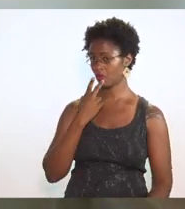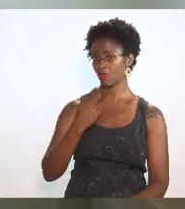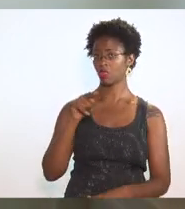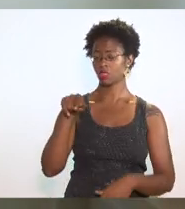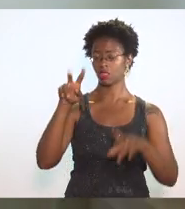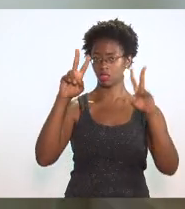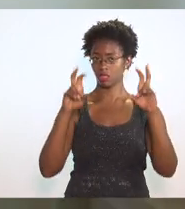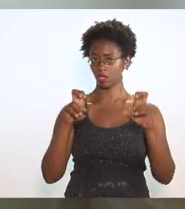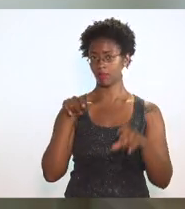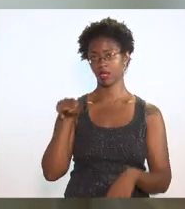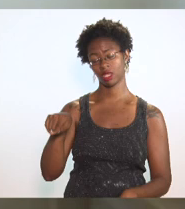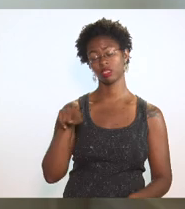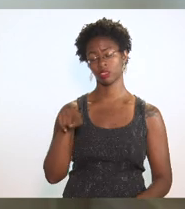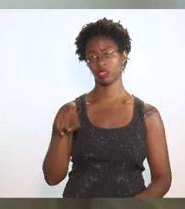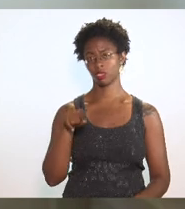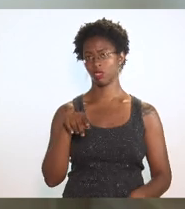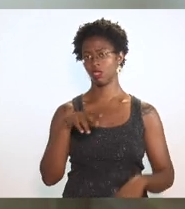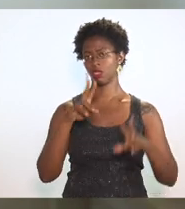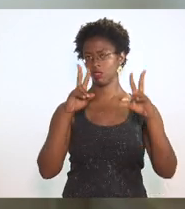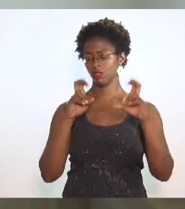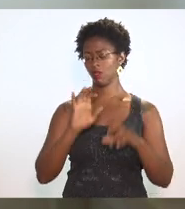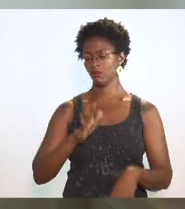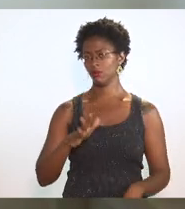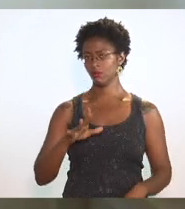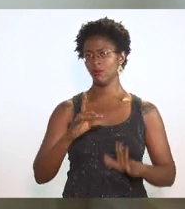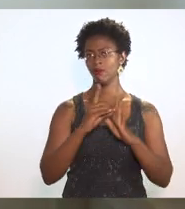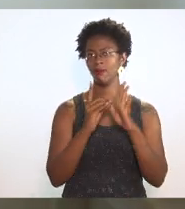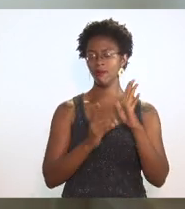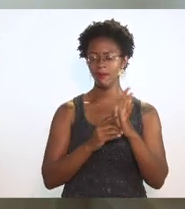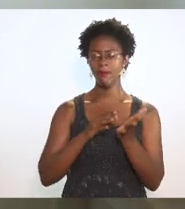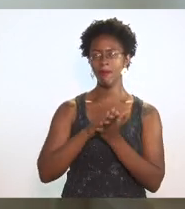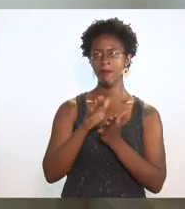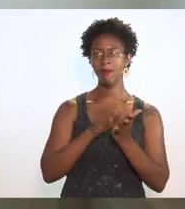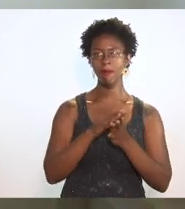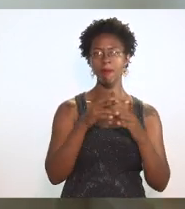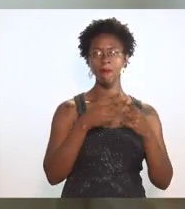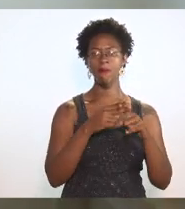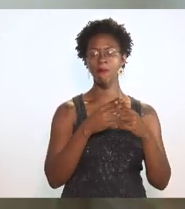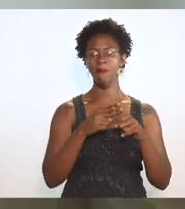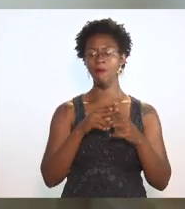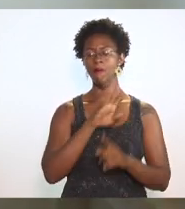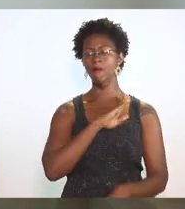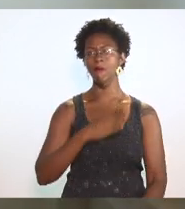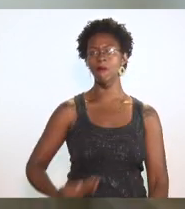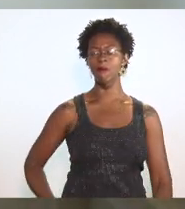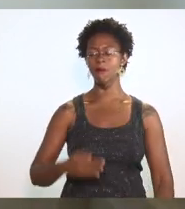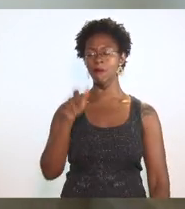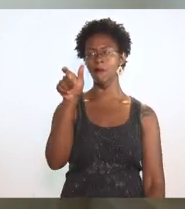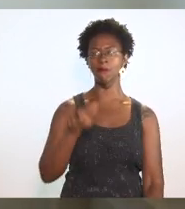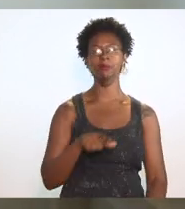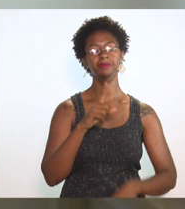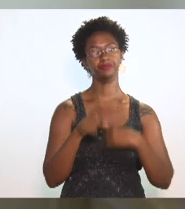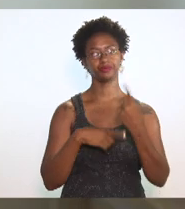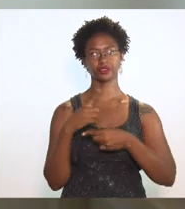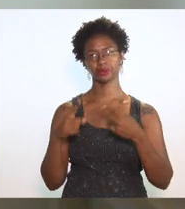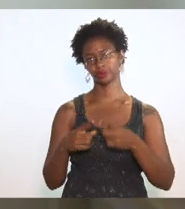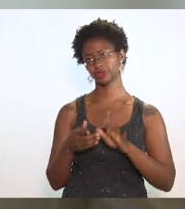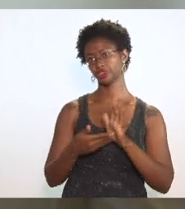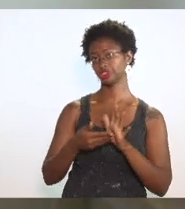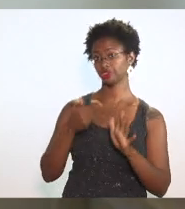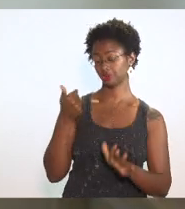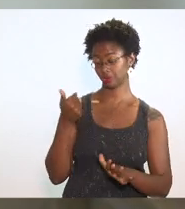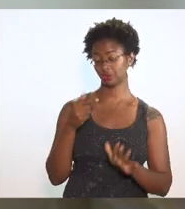assunto já foi por decreto editado pelo governador que depois revogou o decreto